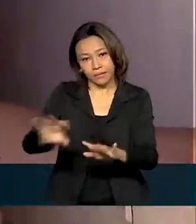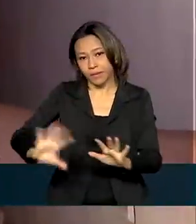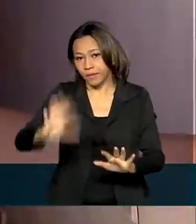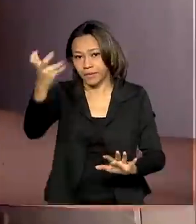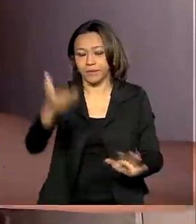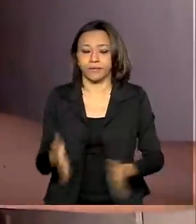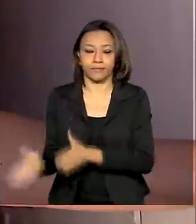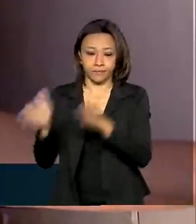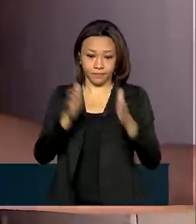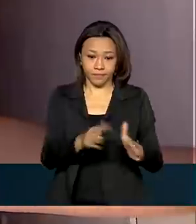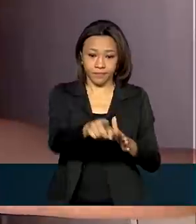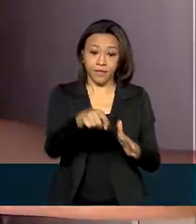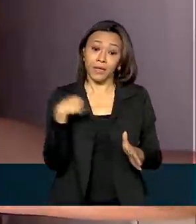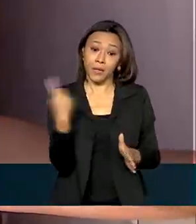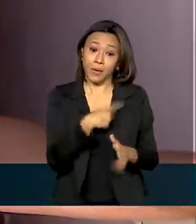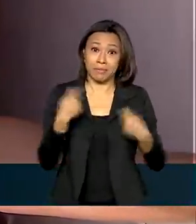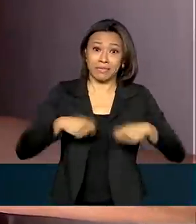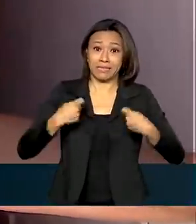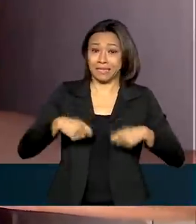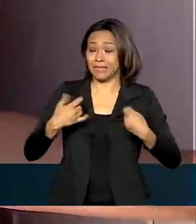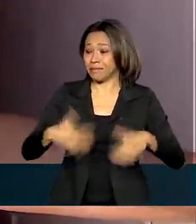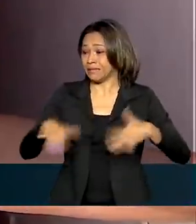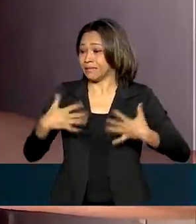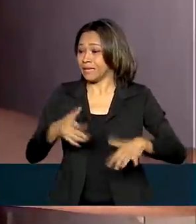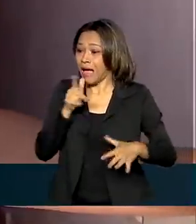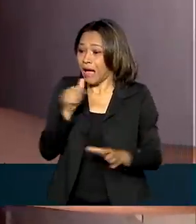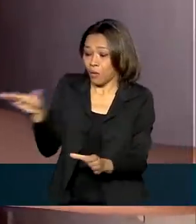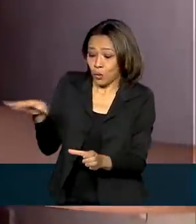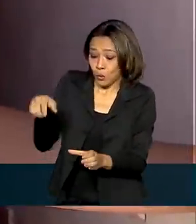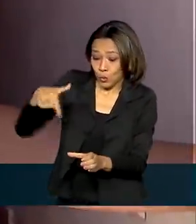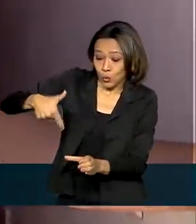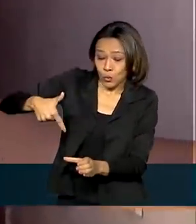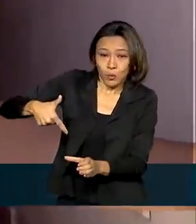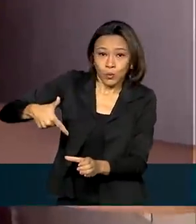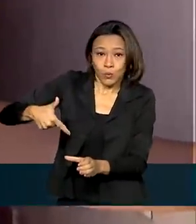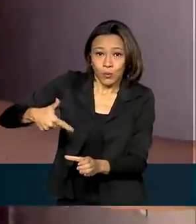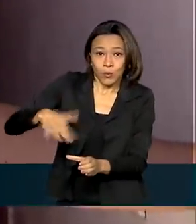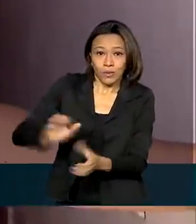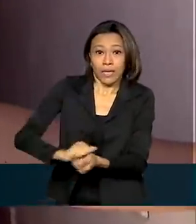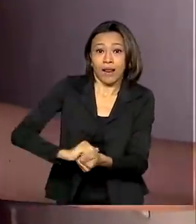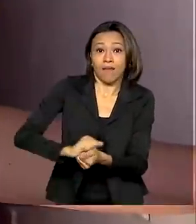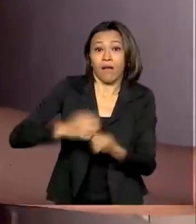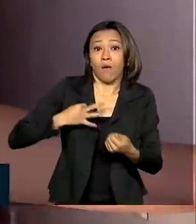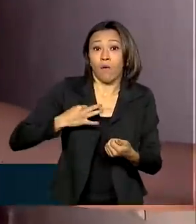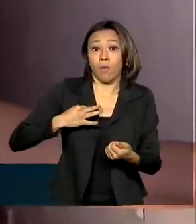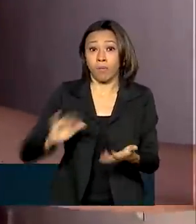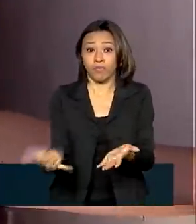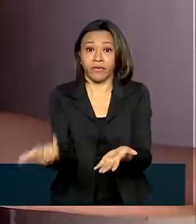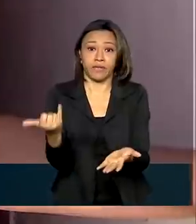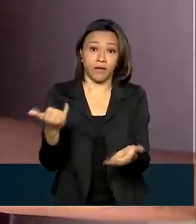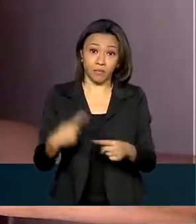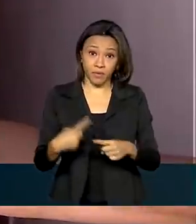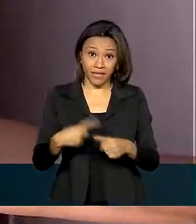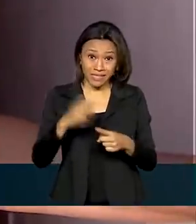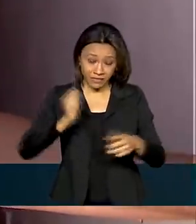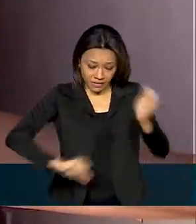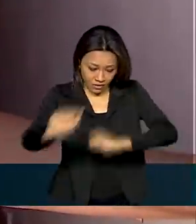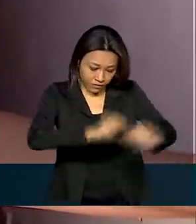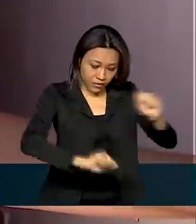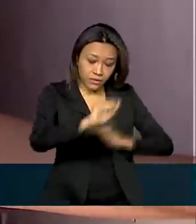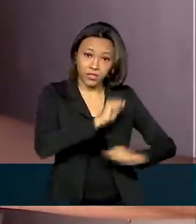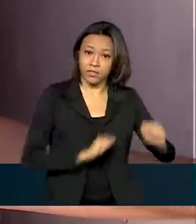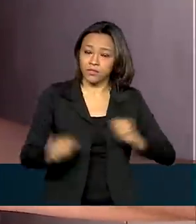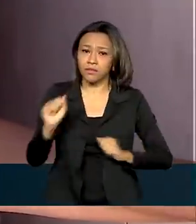A gente tem que se virar nos 30. No dia que chega a água, você tem que lavar roupa, porque se você for fazer faxina,